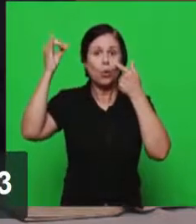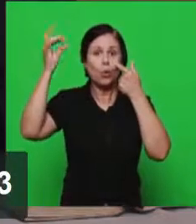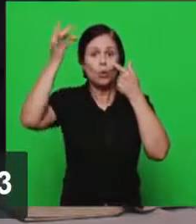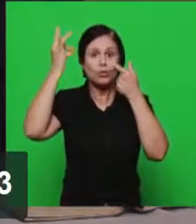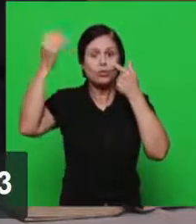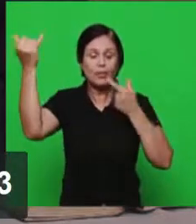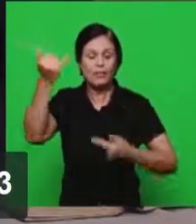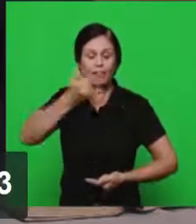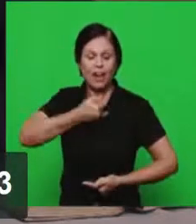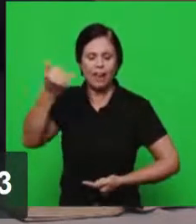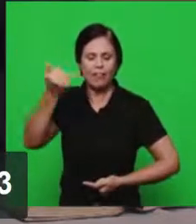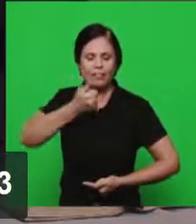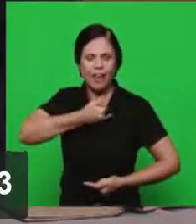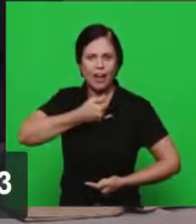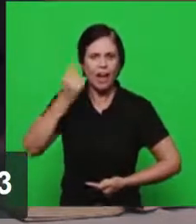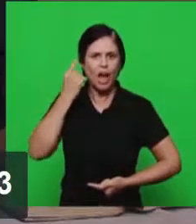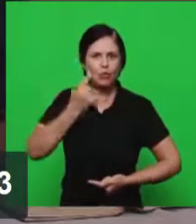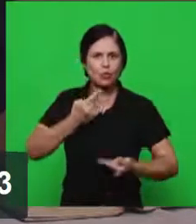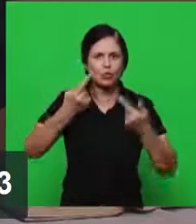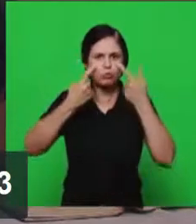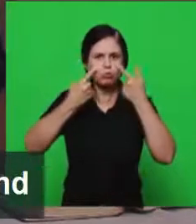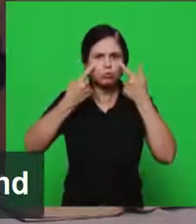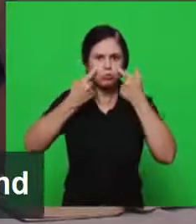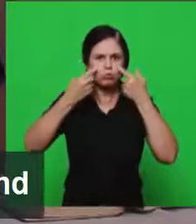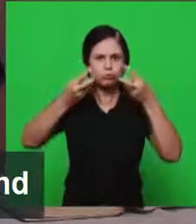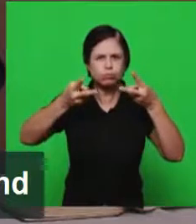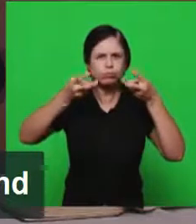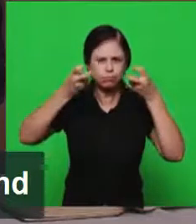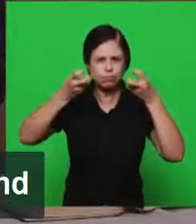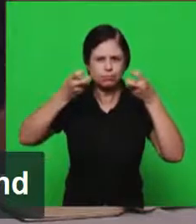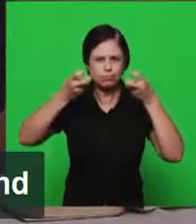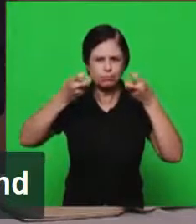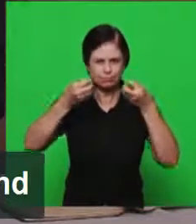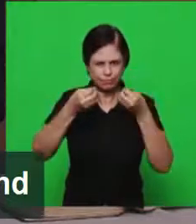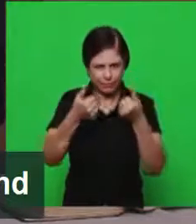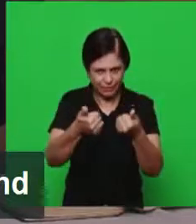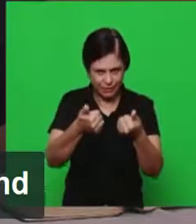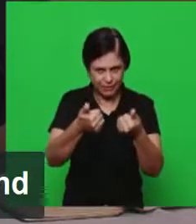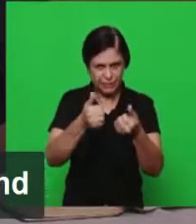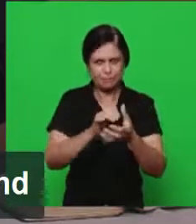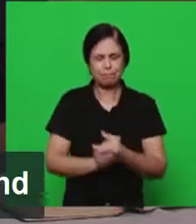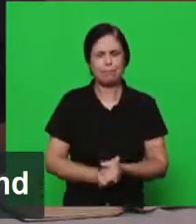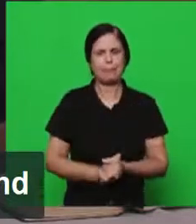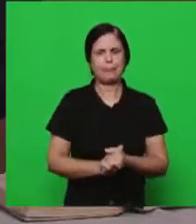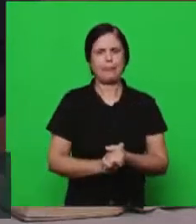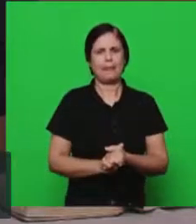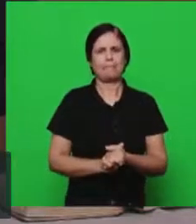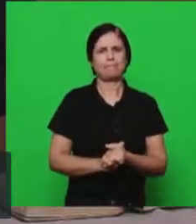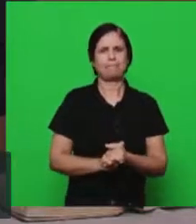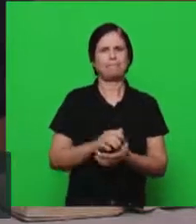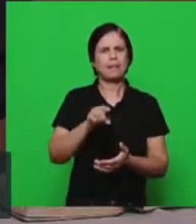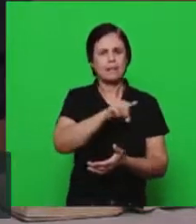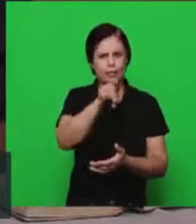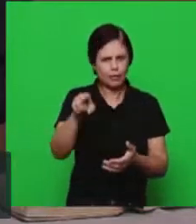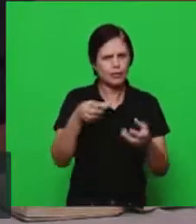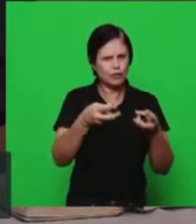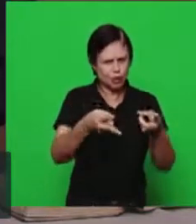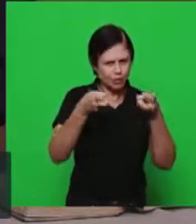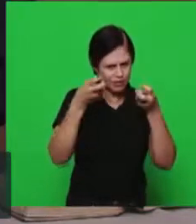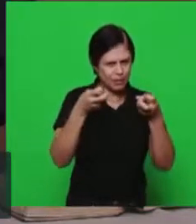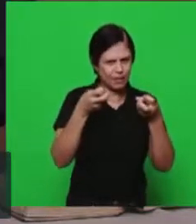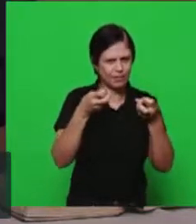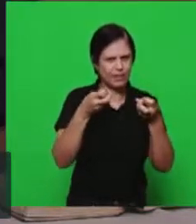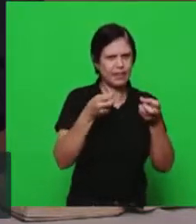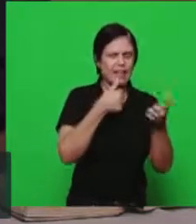lá no capítulo 2 e 3 de apocalipse onde o senhor Jesus no final de cada carta ele